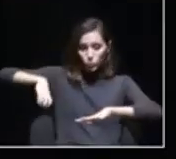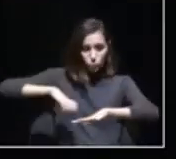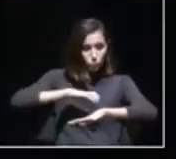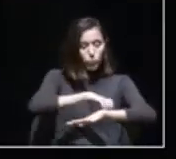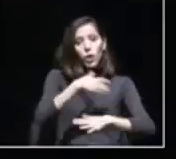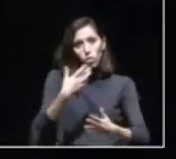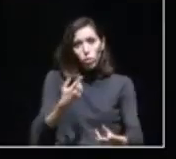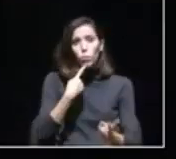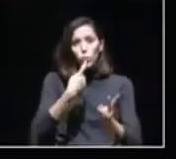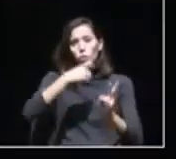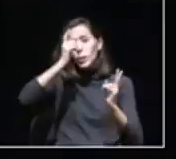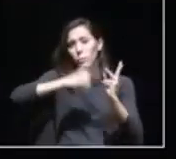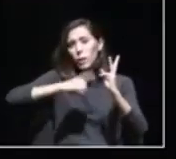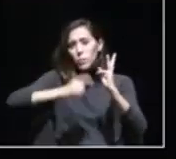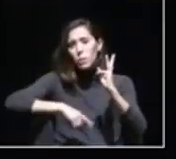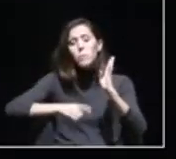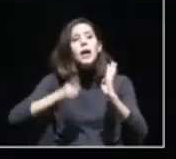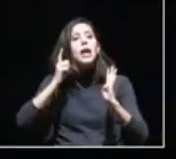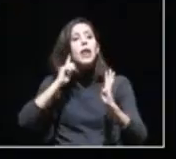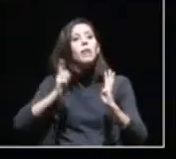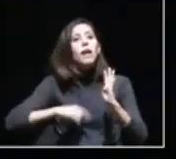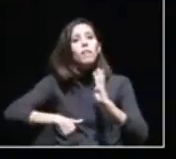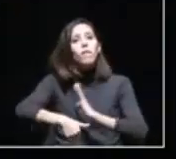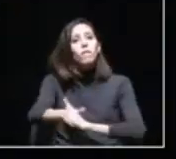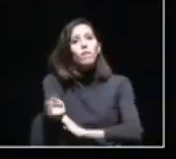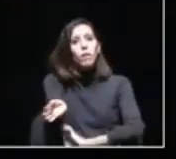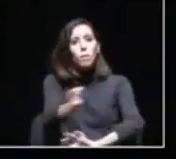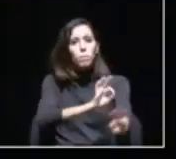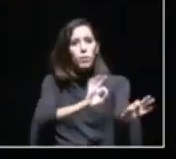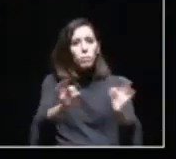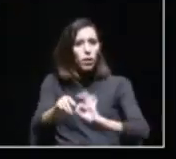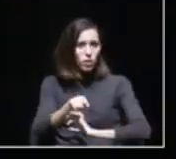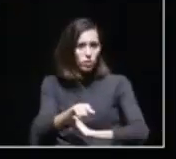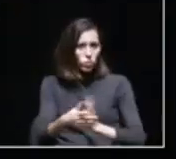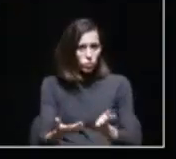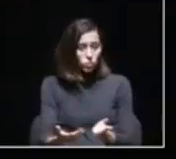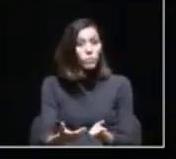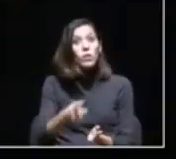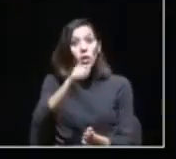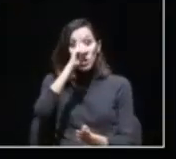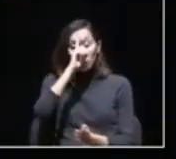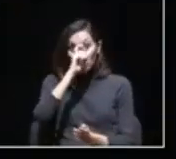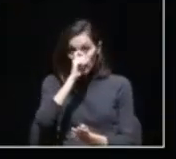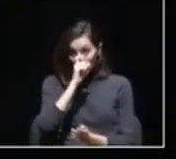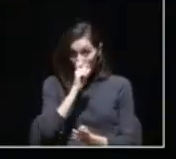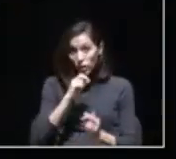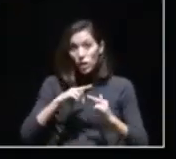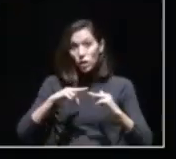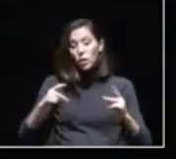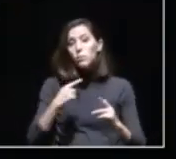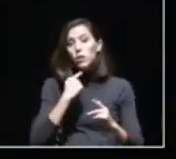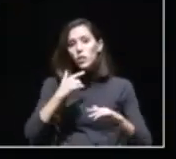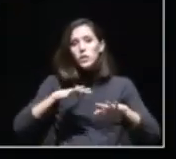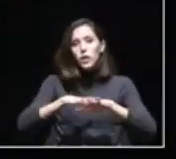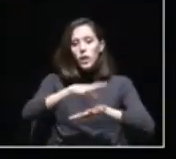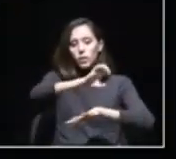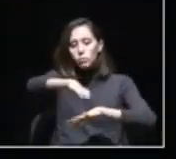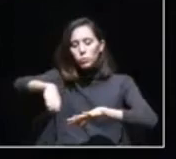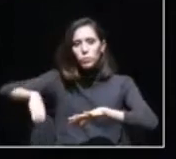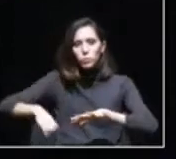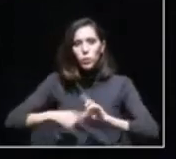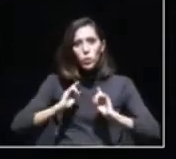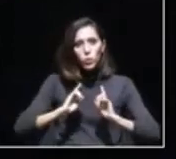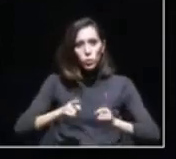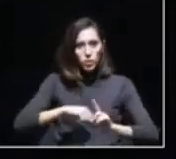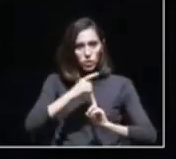várias vezes sobre a data para a concretização dessa medida. Relembramos que a Câmara anunciou que esta rede estaria implementada no final do